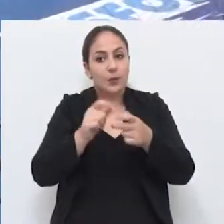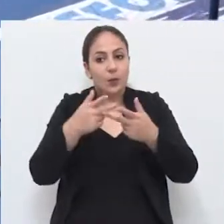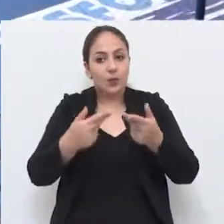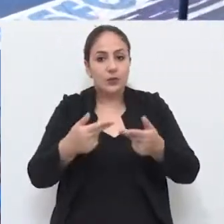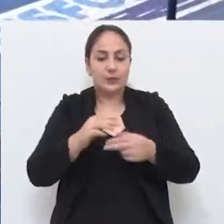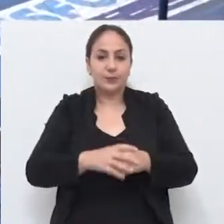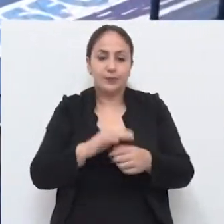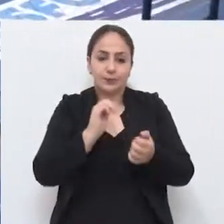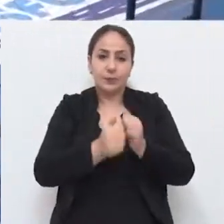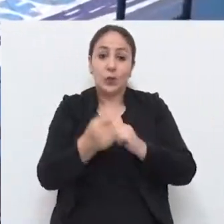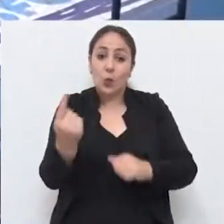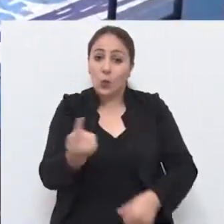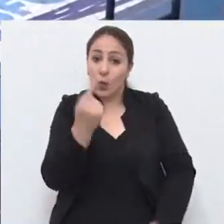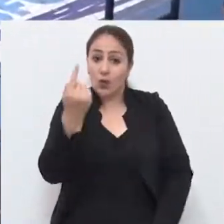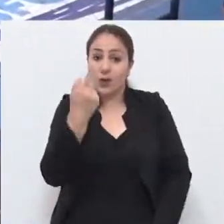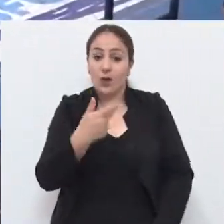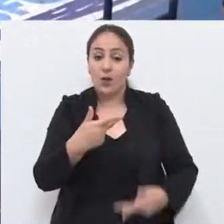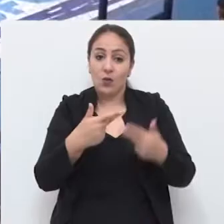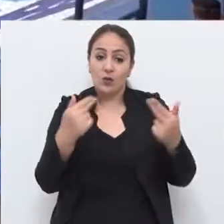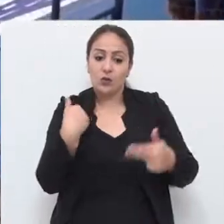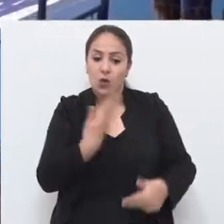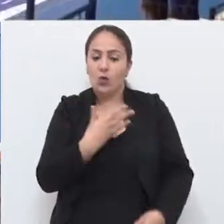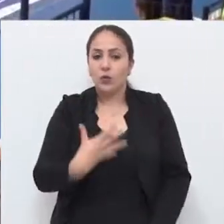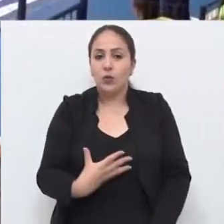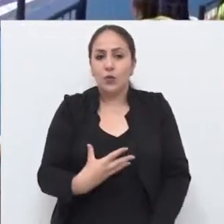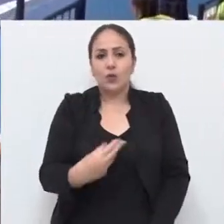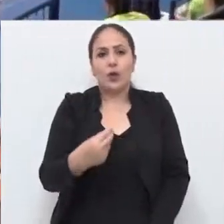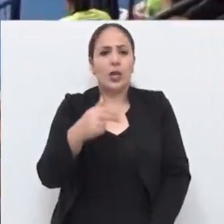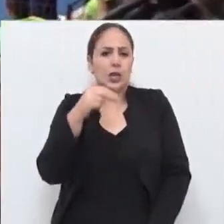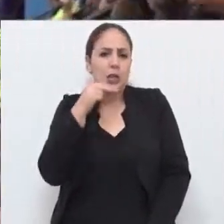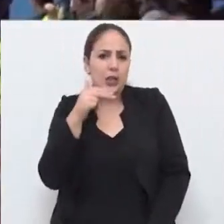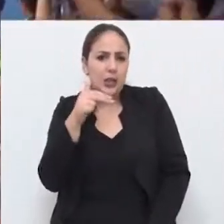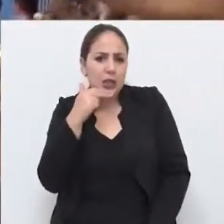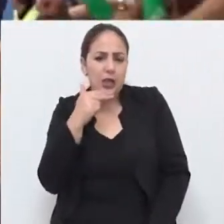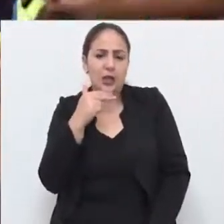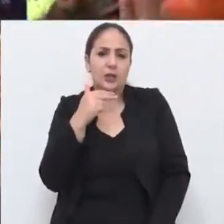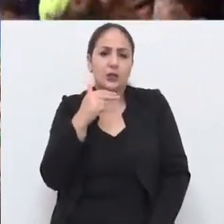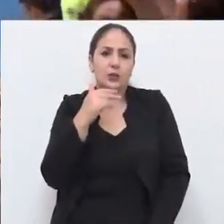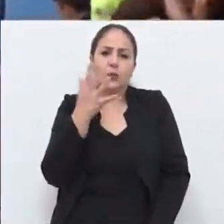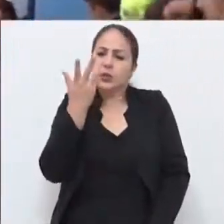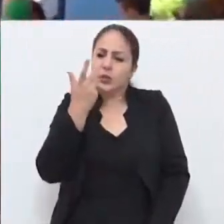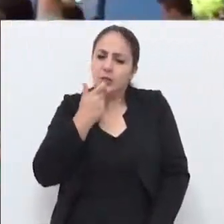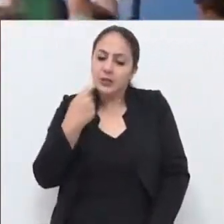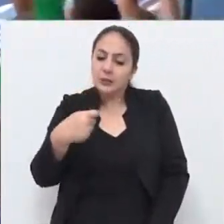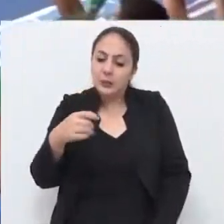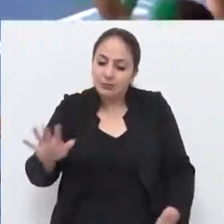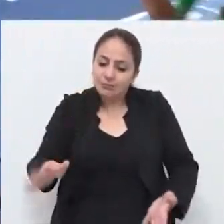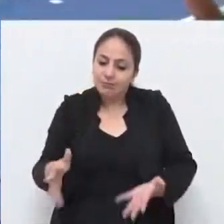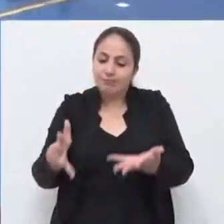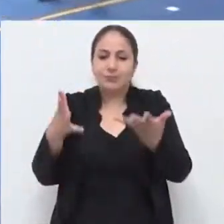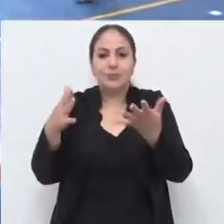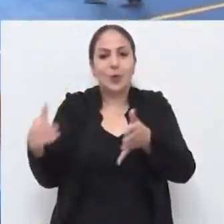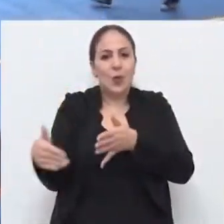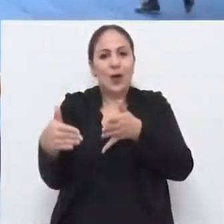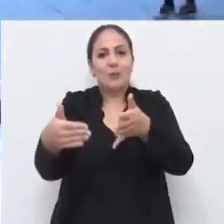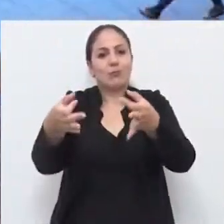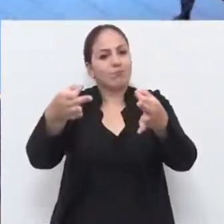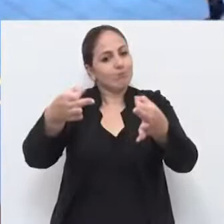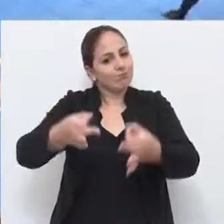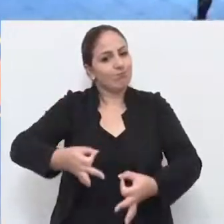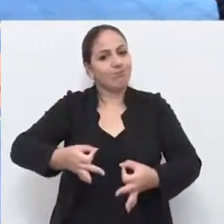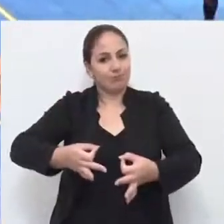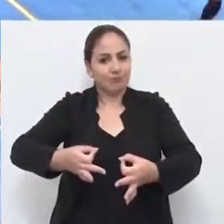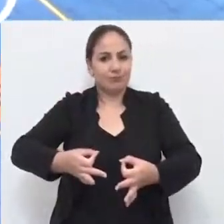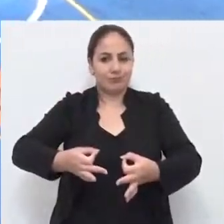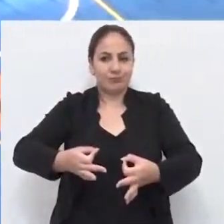fazer alguma coisa pelo esporte. O esporte é a única coisa que os nossos filhos, nossos netos, as crianças precisam para estar em um caminho